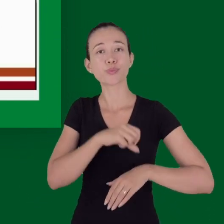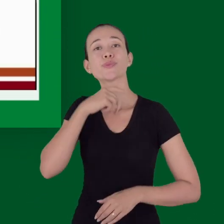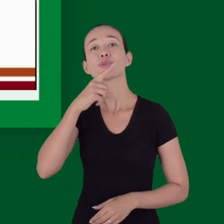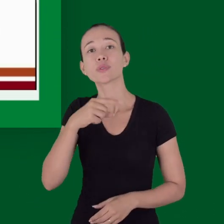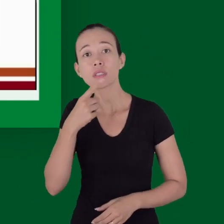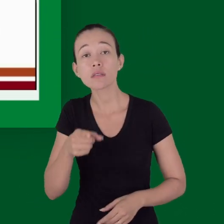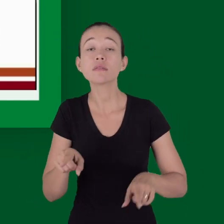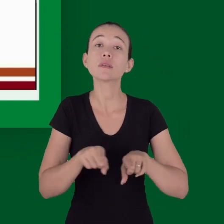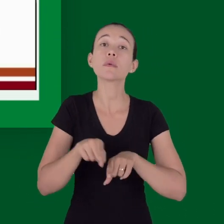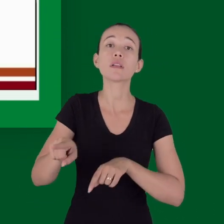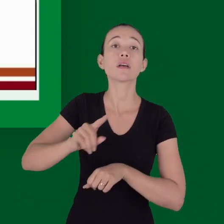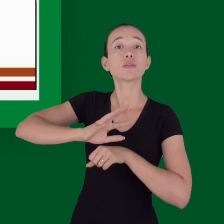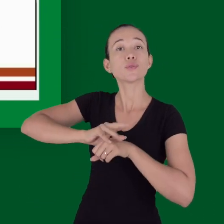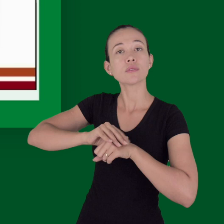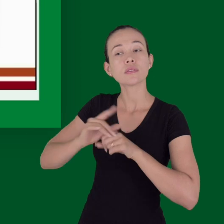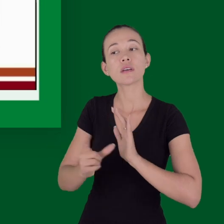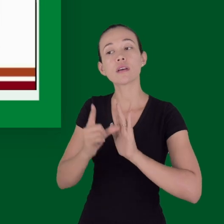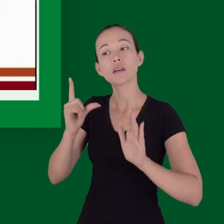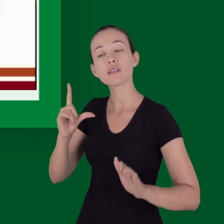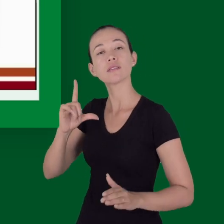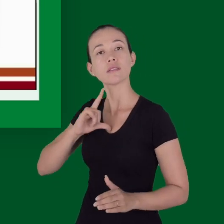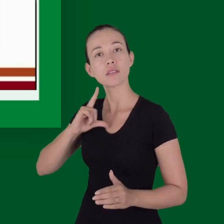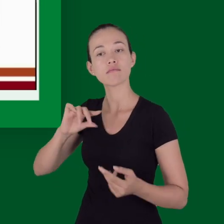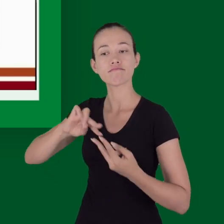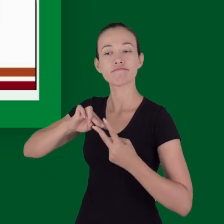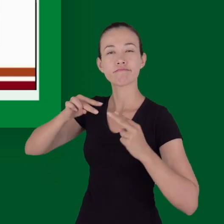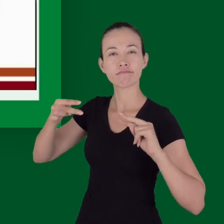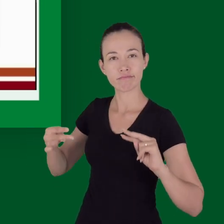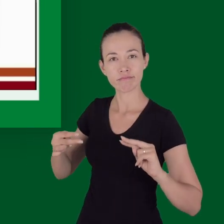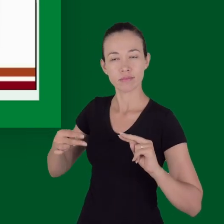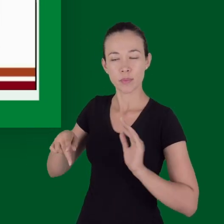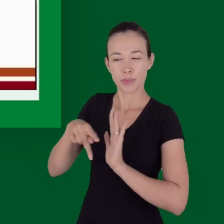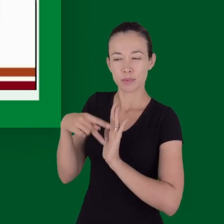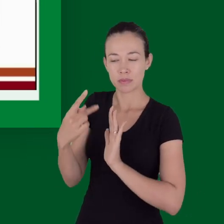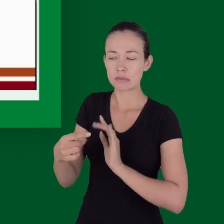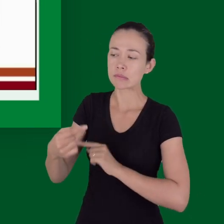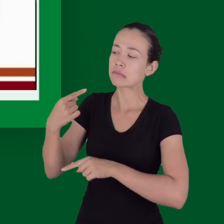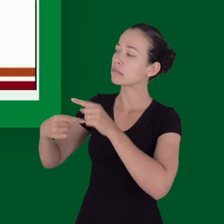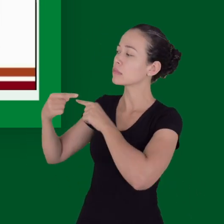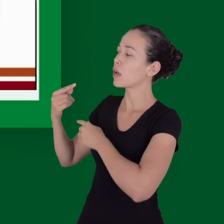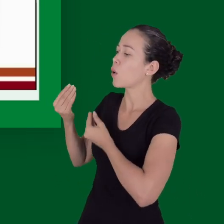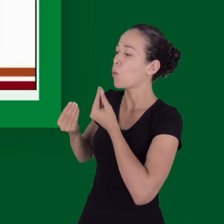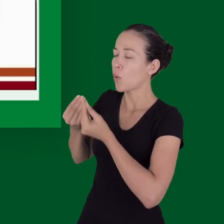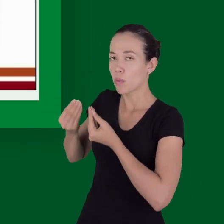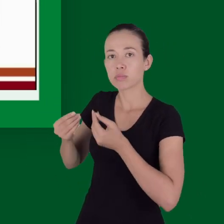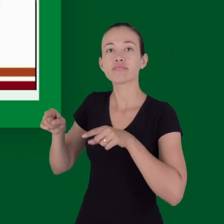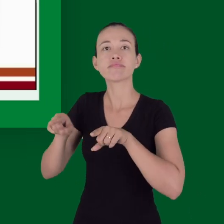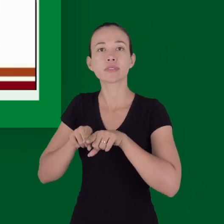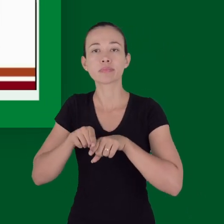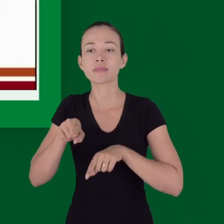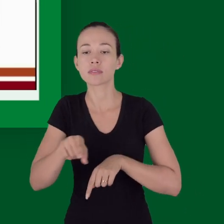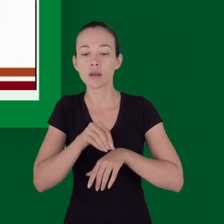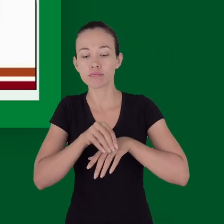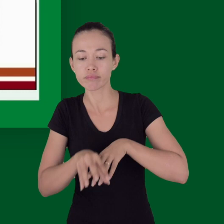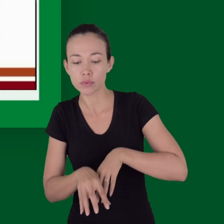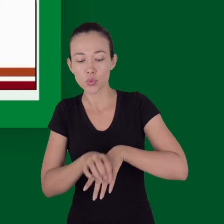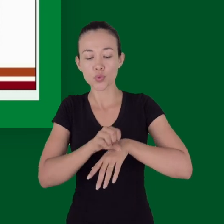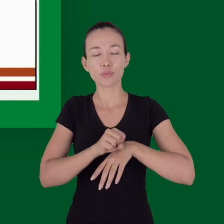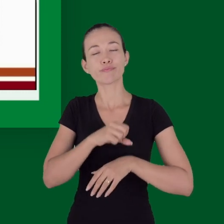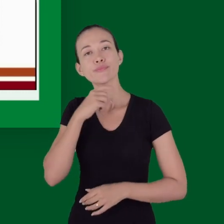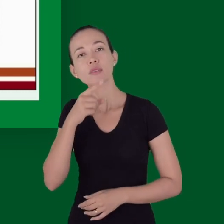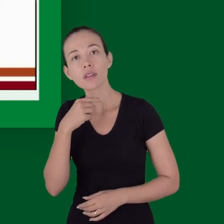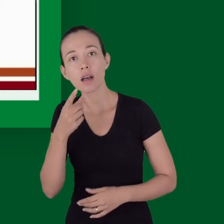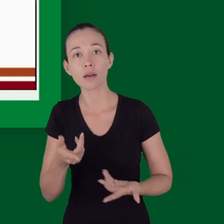coagulopatia dificuldade na coagulação doenças prévias medicações fatores genéticos também influenciam nesse quadro de coagulopatia